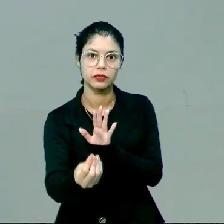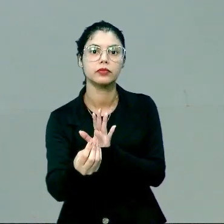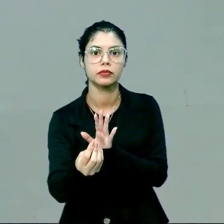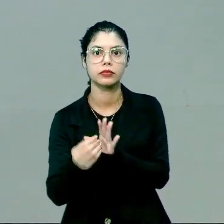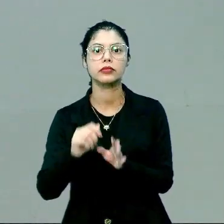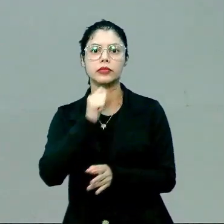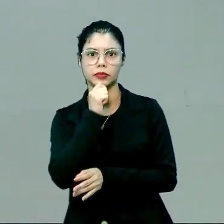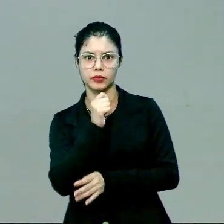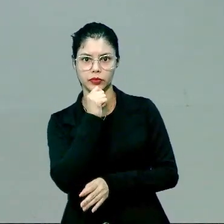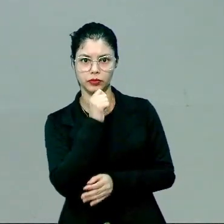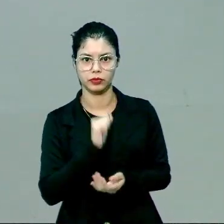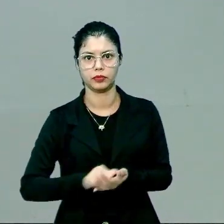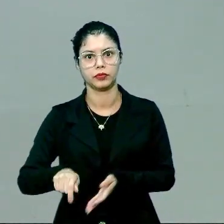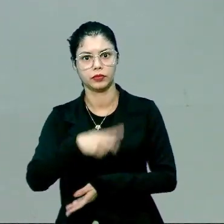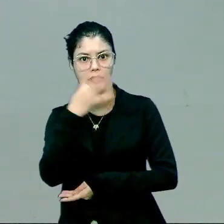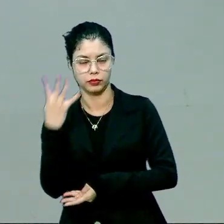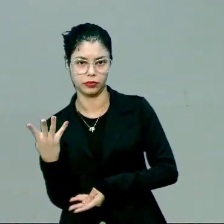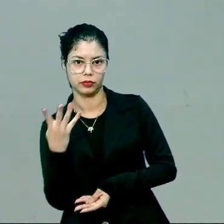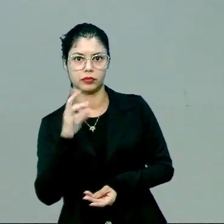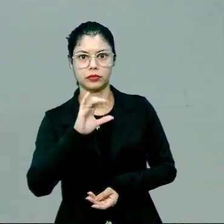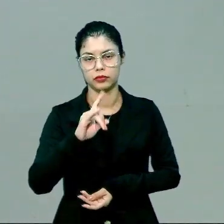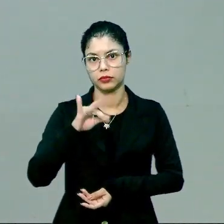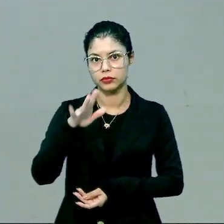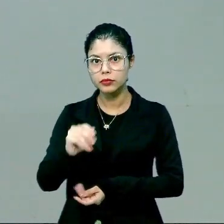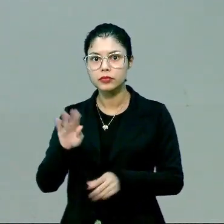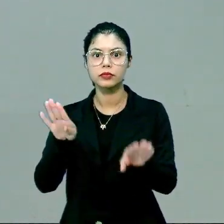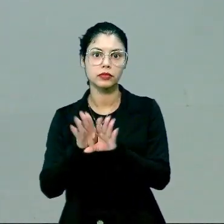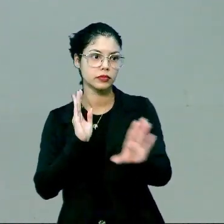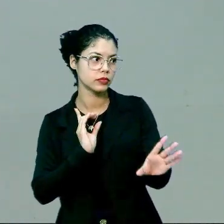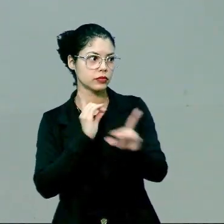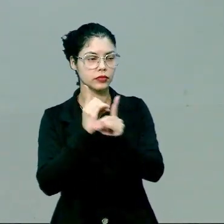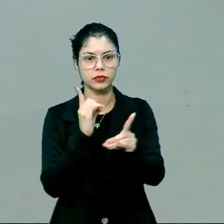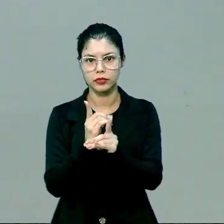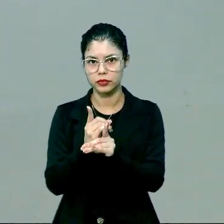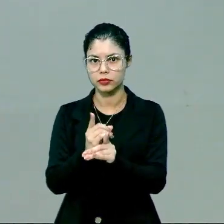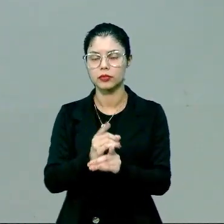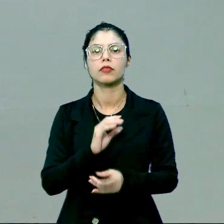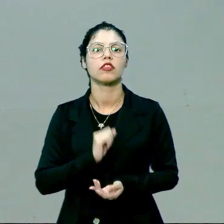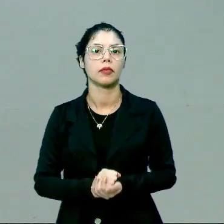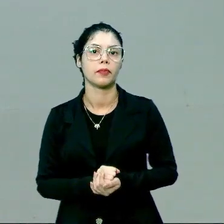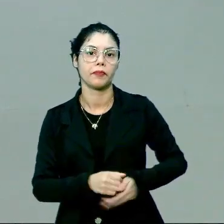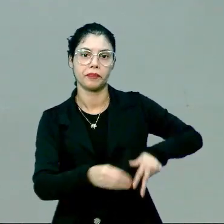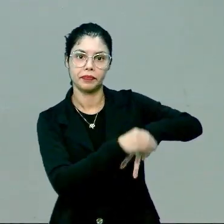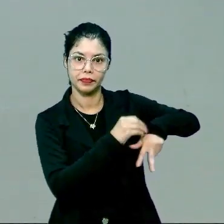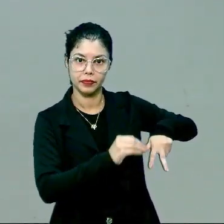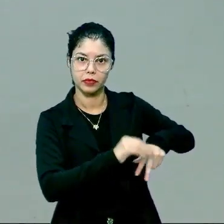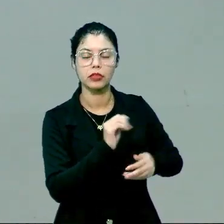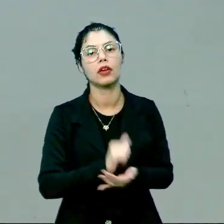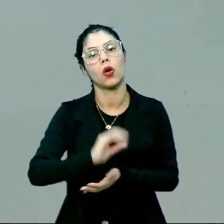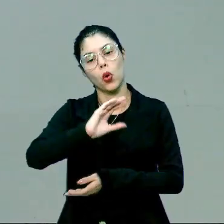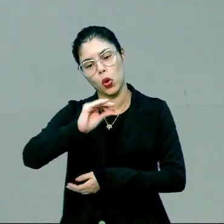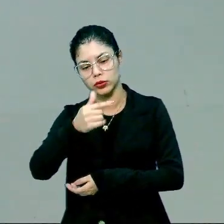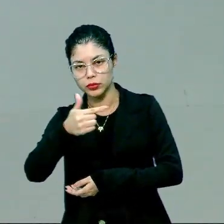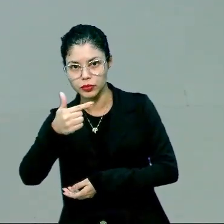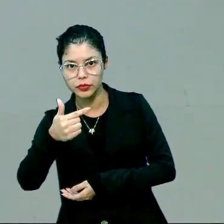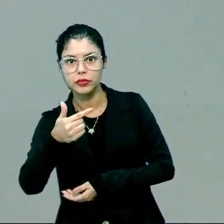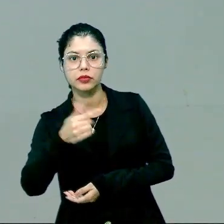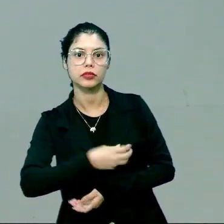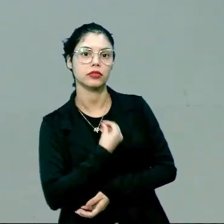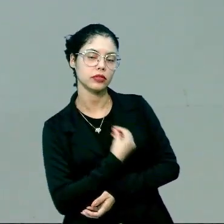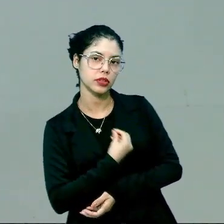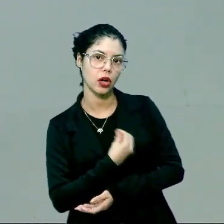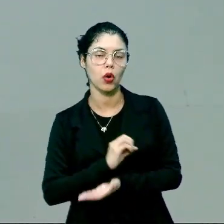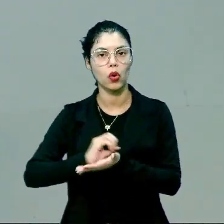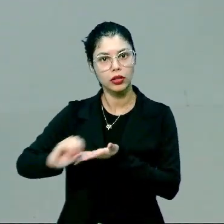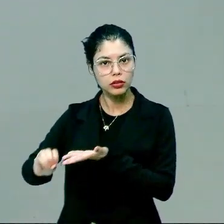Daí, pela quantidade de carbono-14 que é encontrado no organismo desse ser que era vivo ou que era